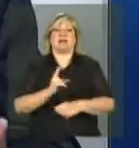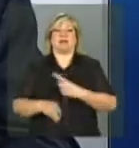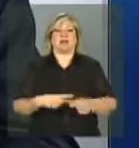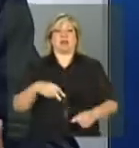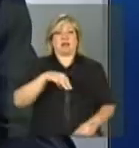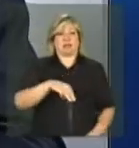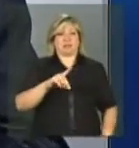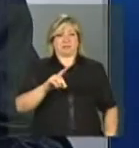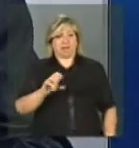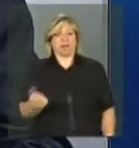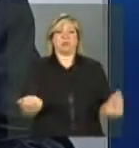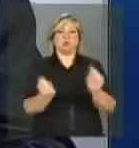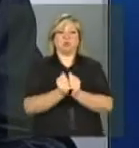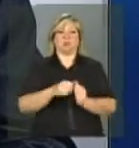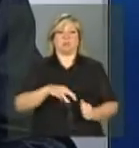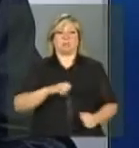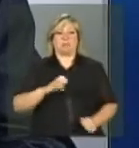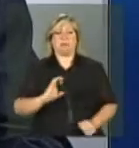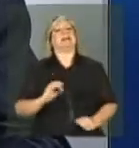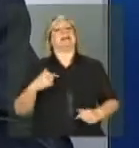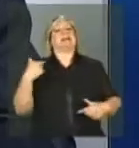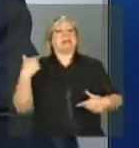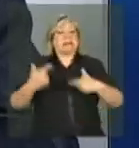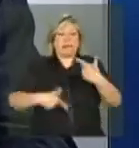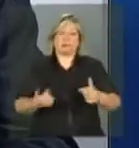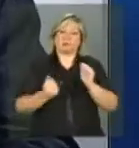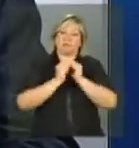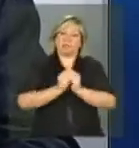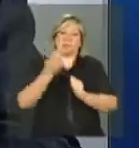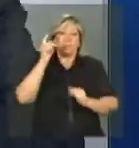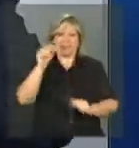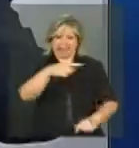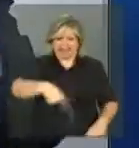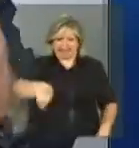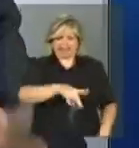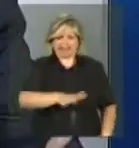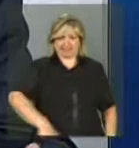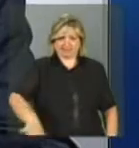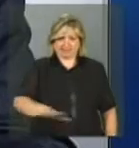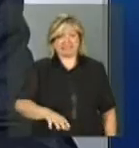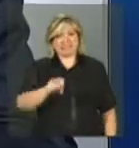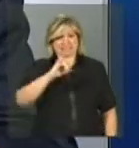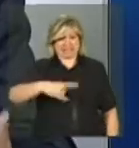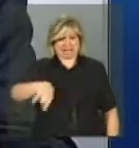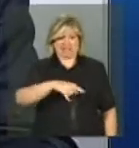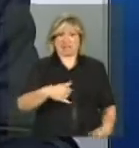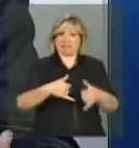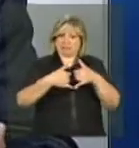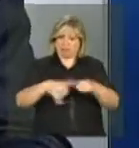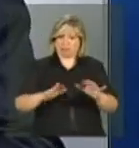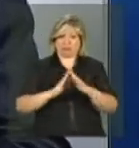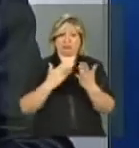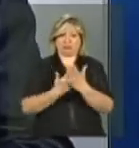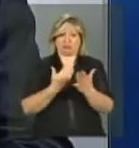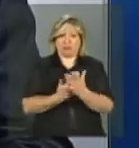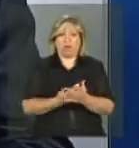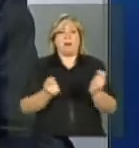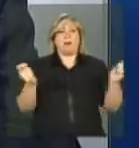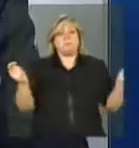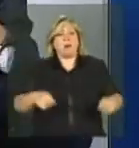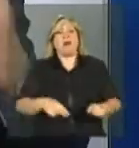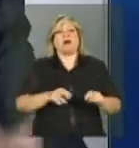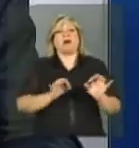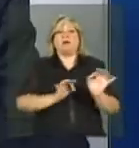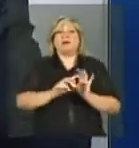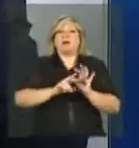vem trabalhando com essas instruções operacionais para que estas crianças, caso estejam na escola, seja atualizada a situação da